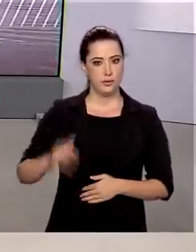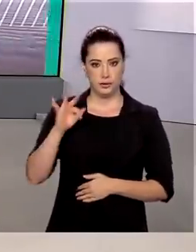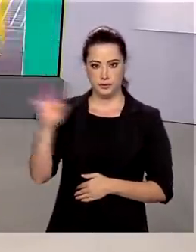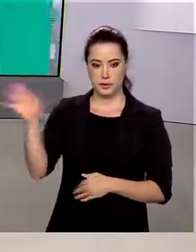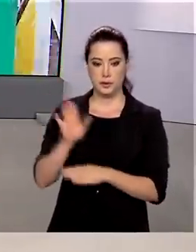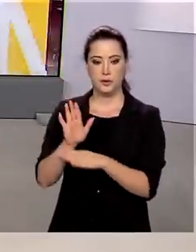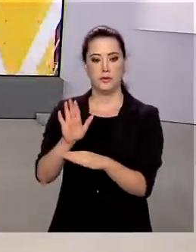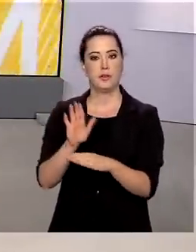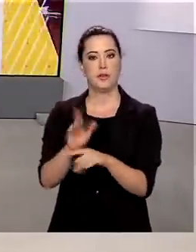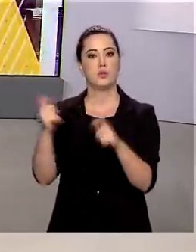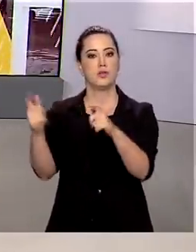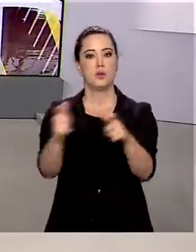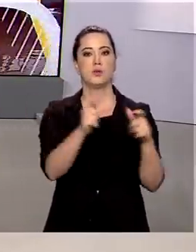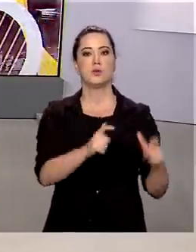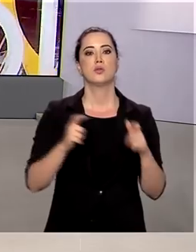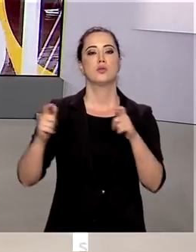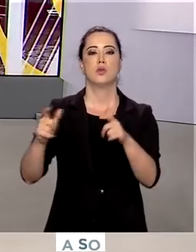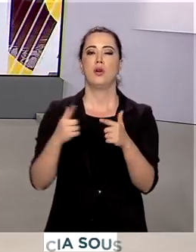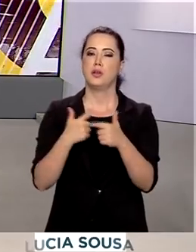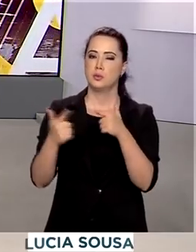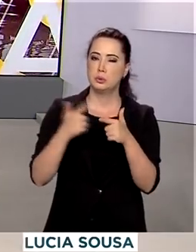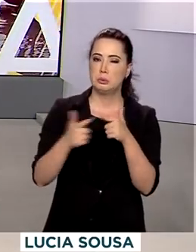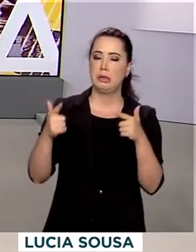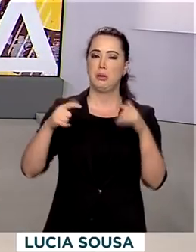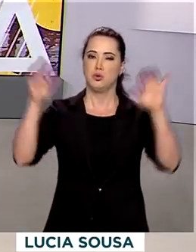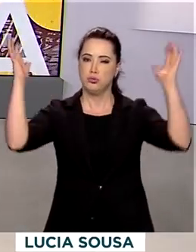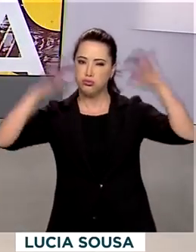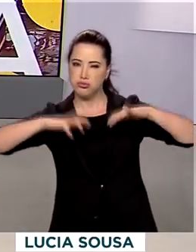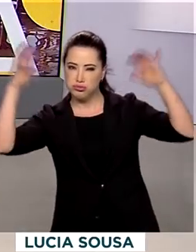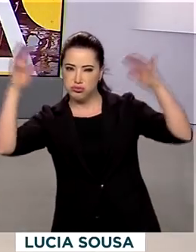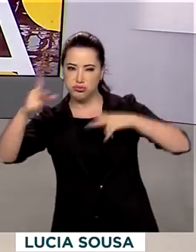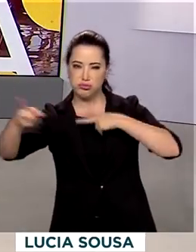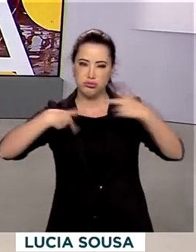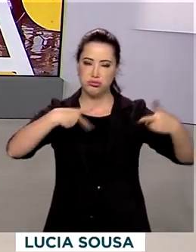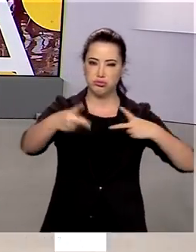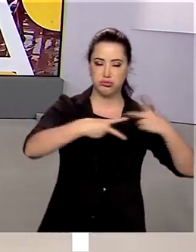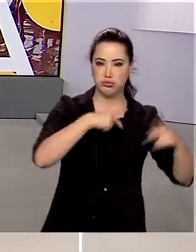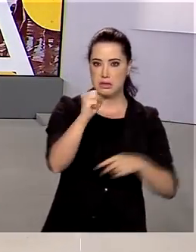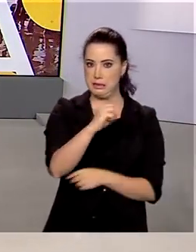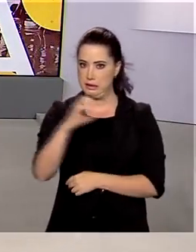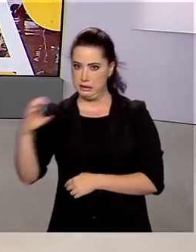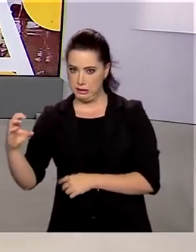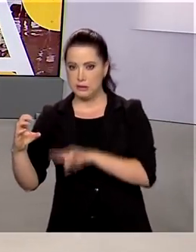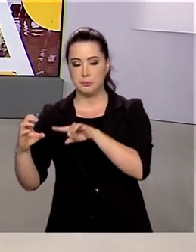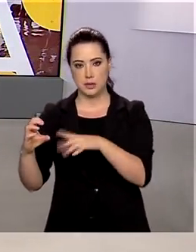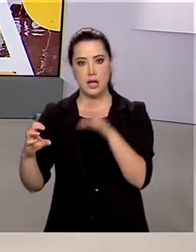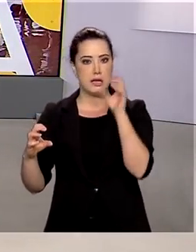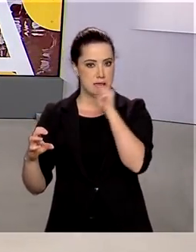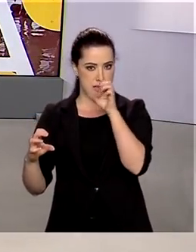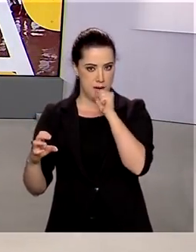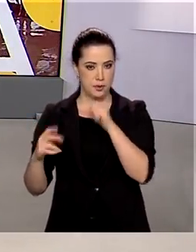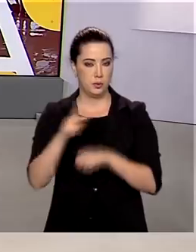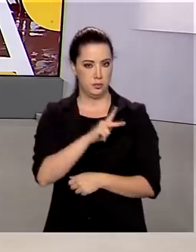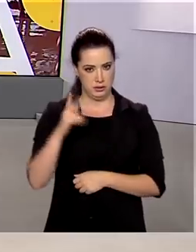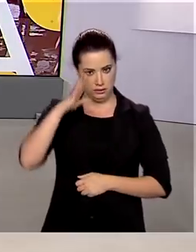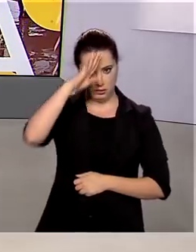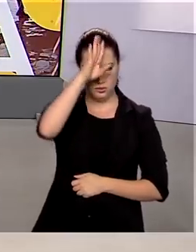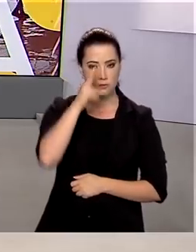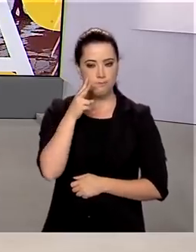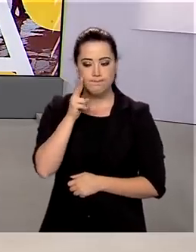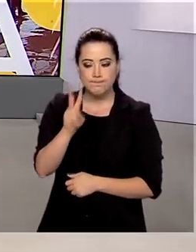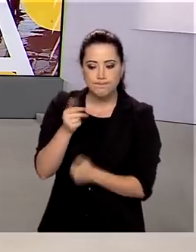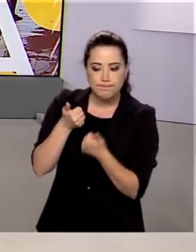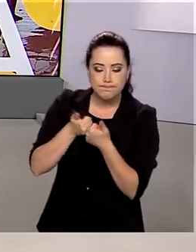atingidas por tempestades em Santa Catarina. No sábado, o presidente Jair Bolsonaro foi ver de perto os estragos